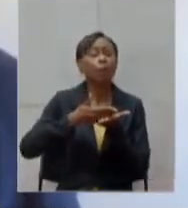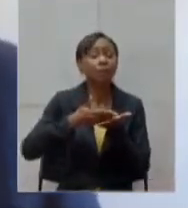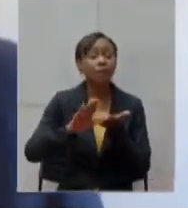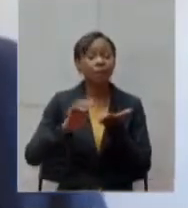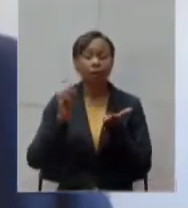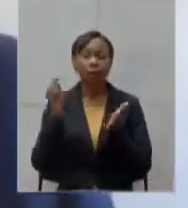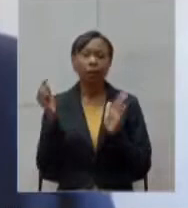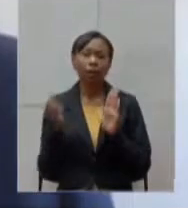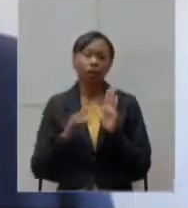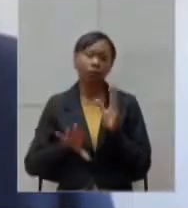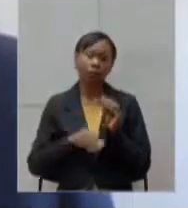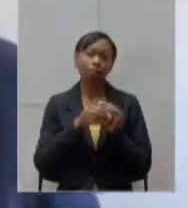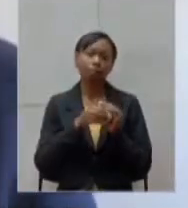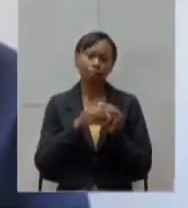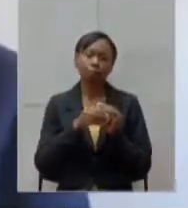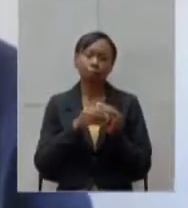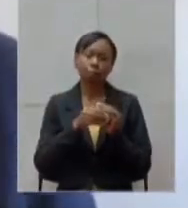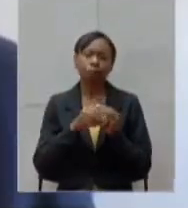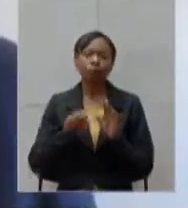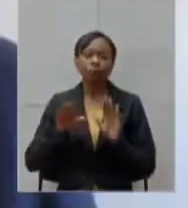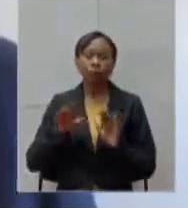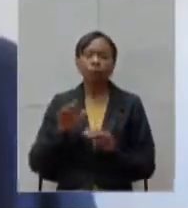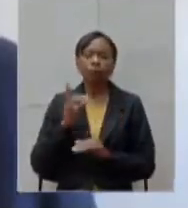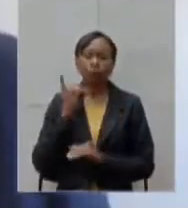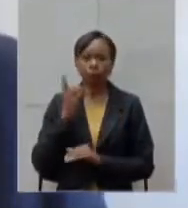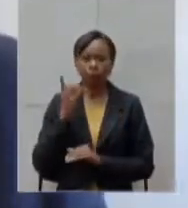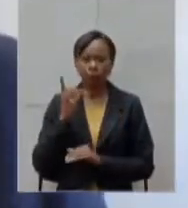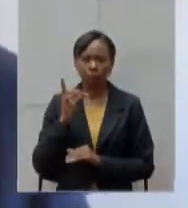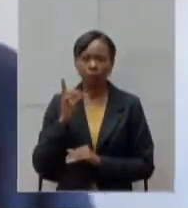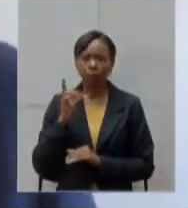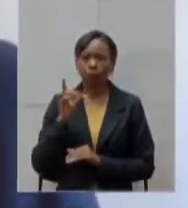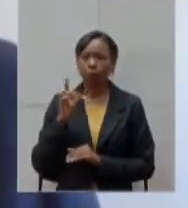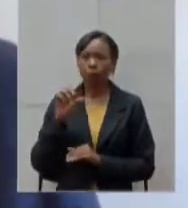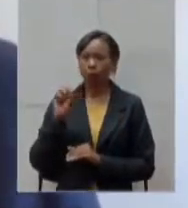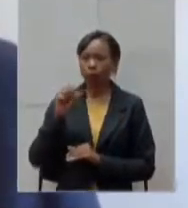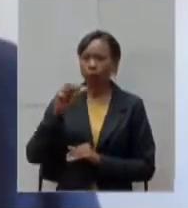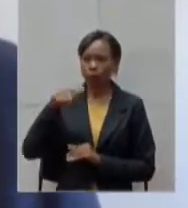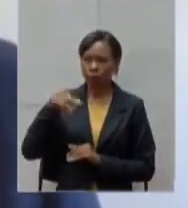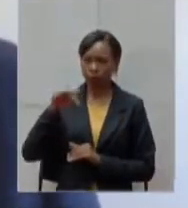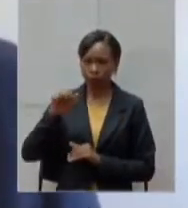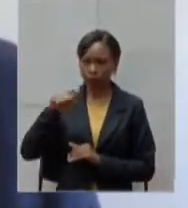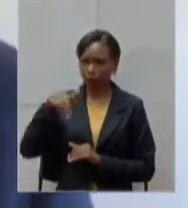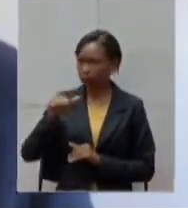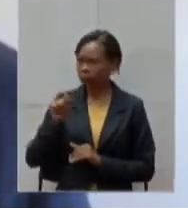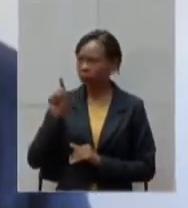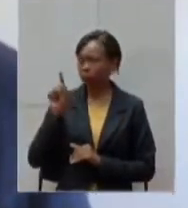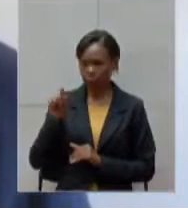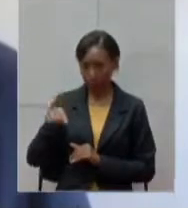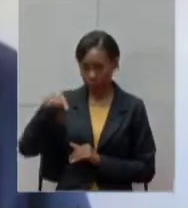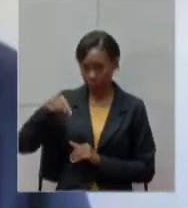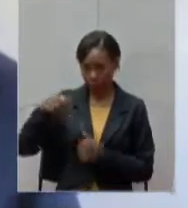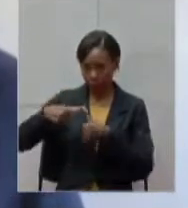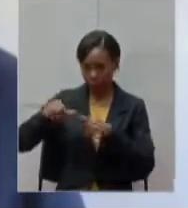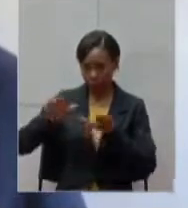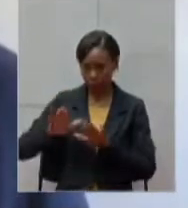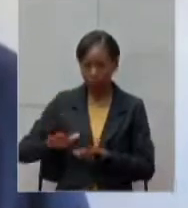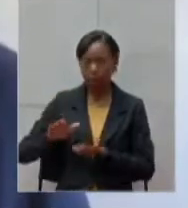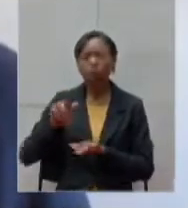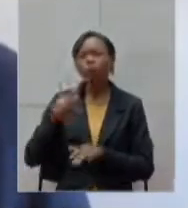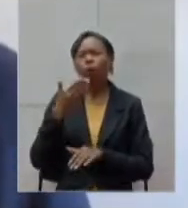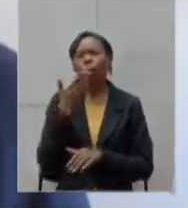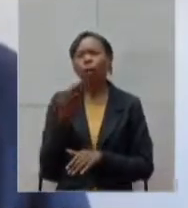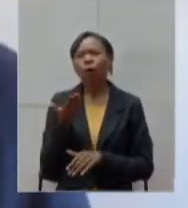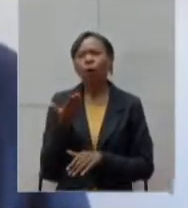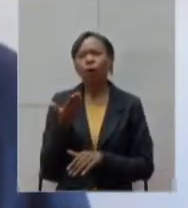parâmetros o deputado Gustavo Santana que está indo no plenário ele faz a pergunta sobre o que o estado tem para o hospital